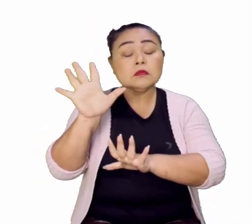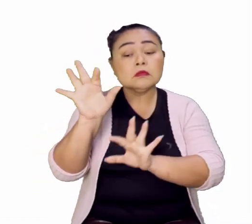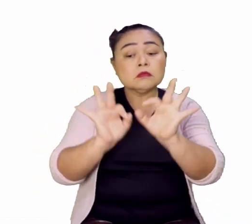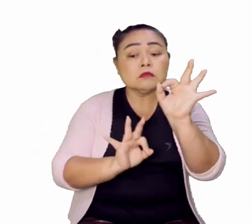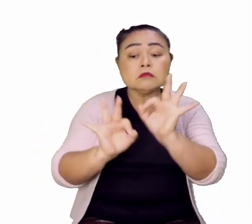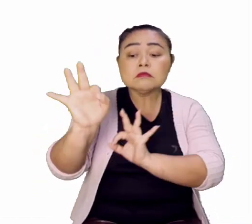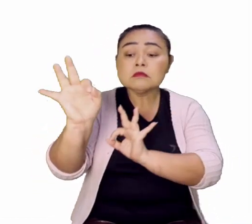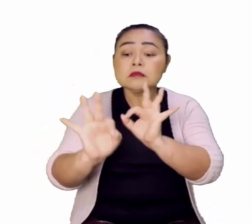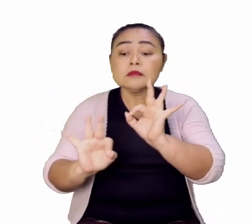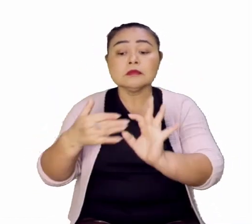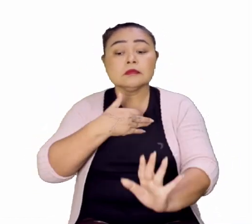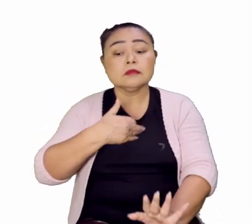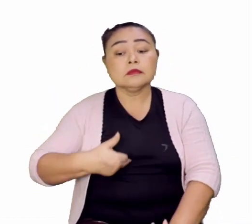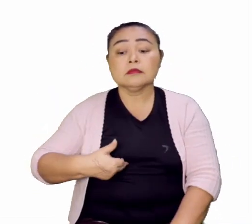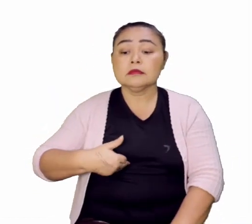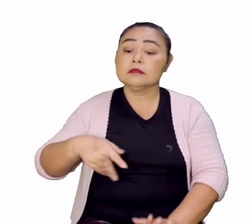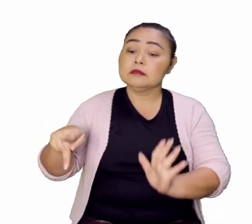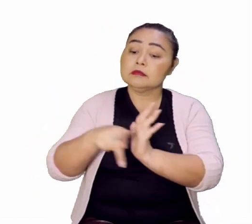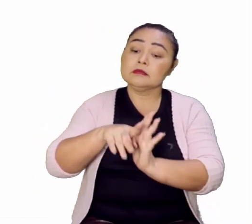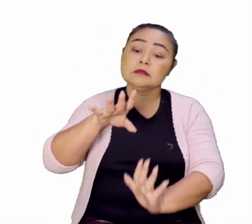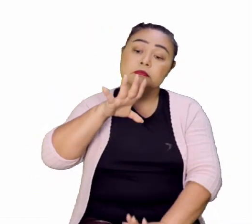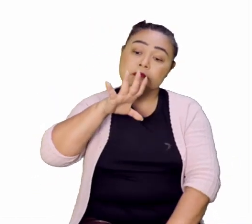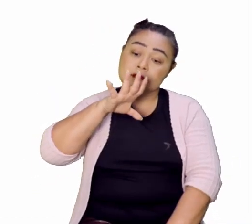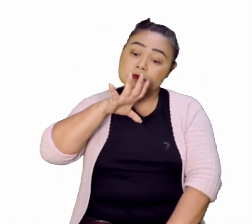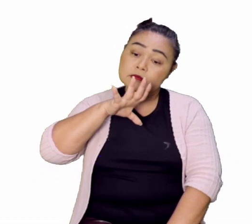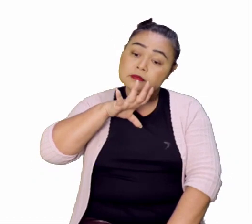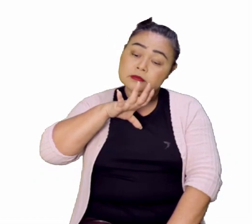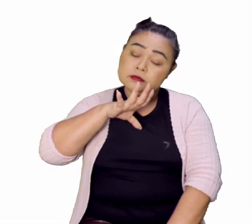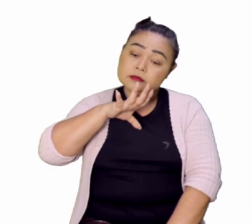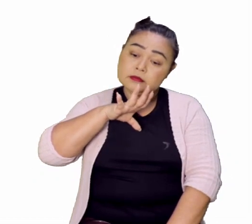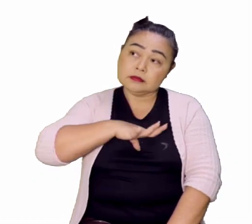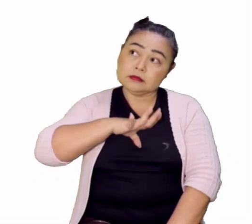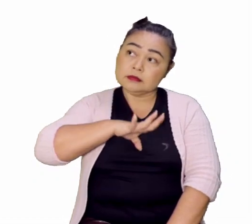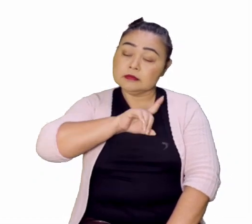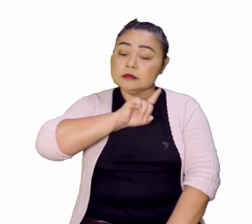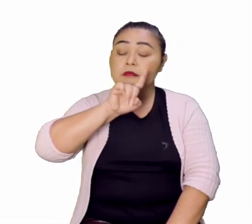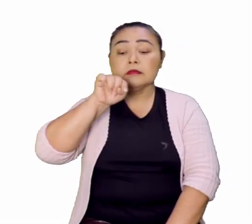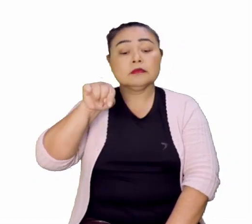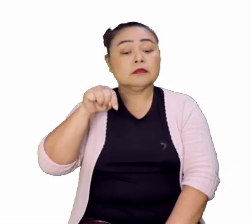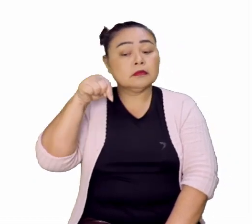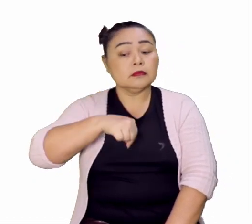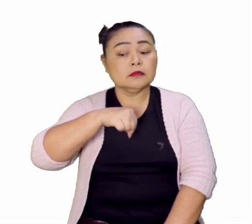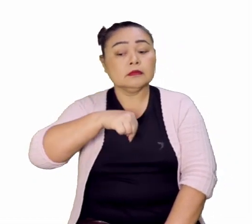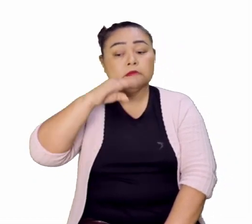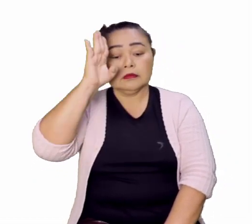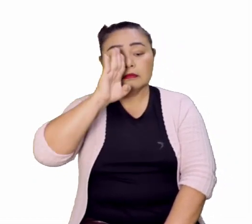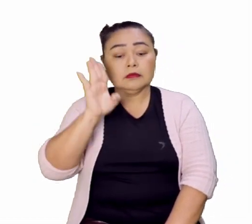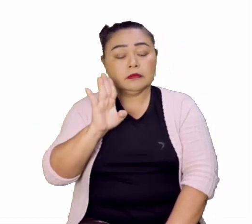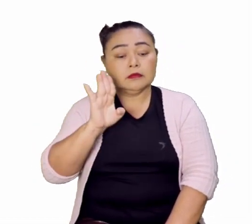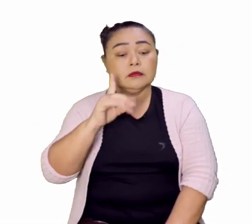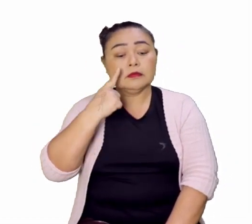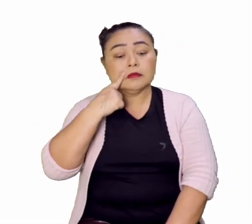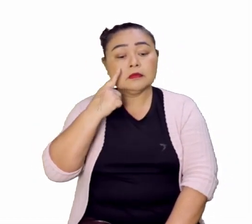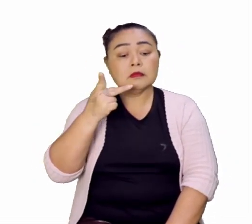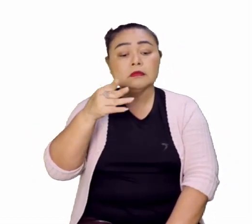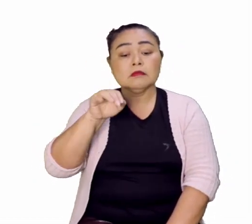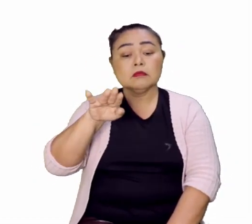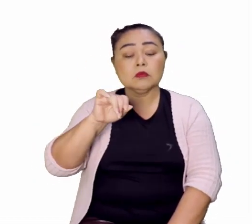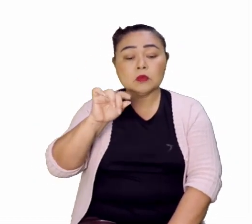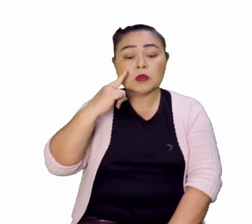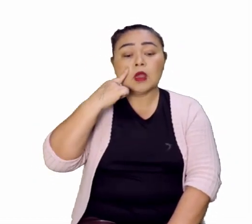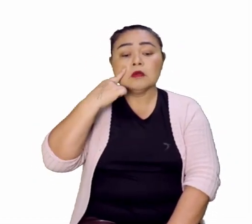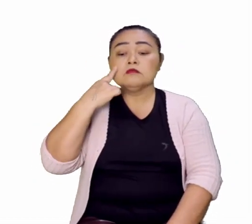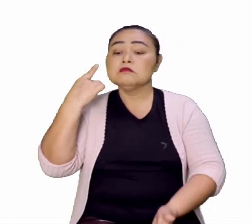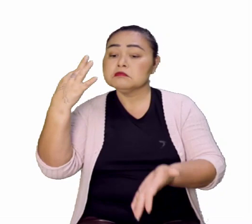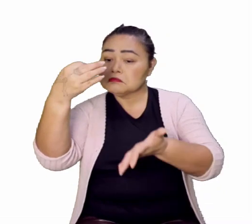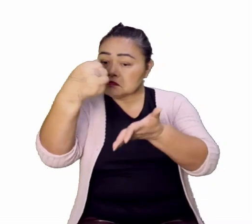brasileira. Ele resolveu instituir a cobrança anual de um quinto